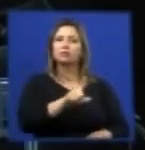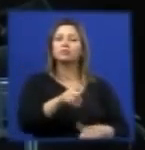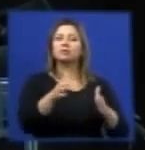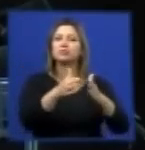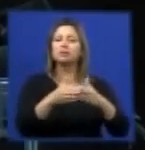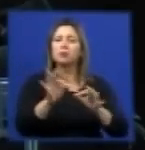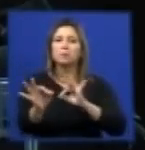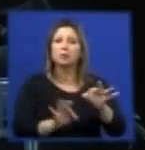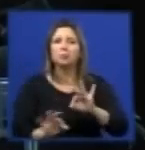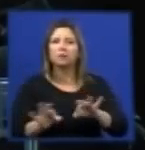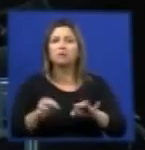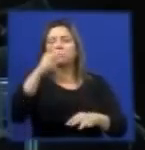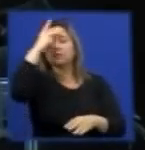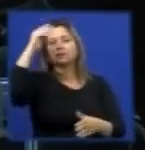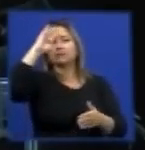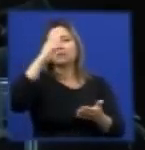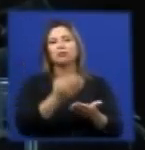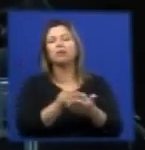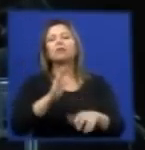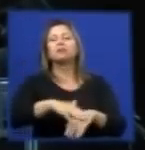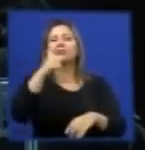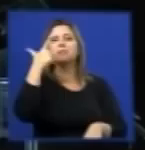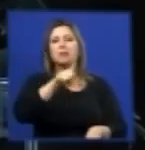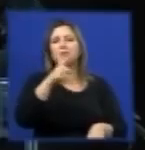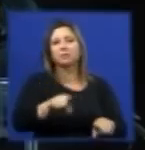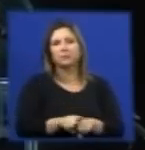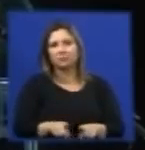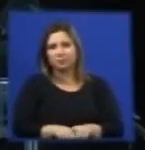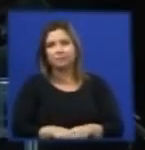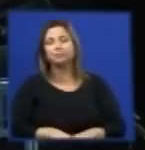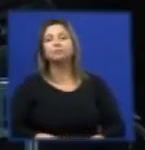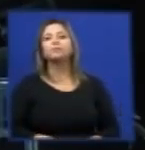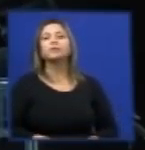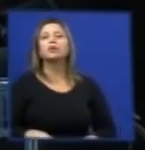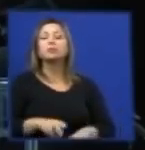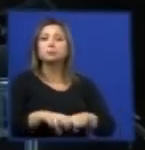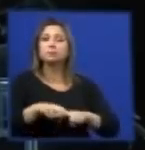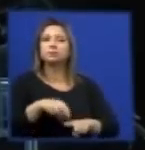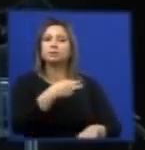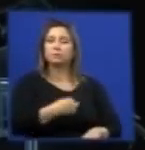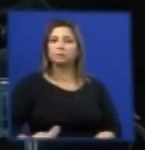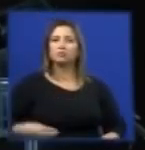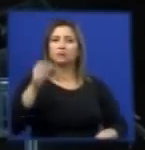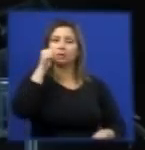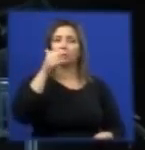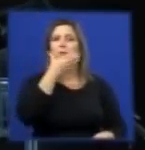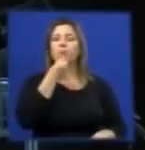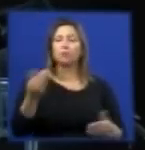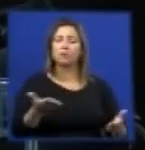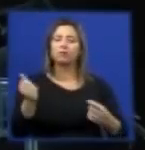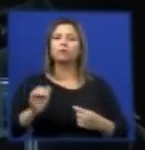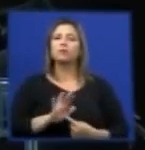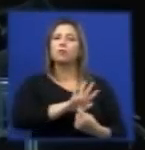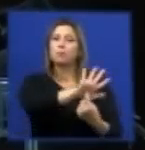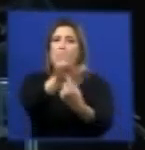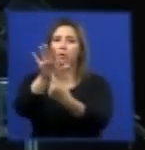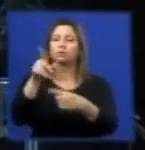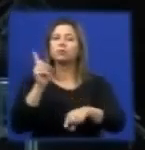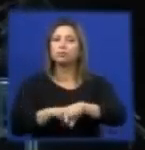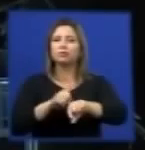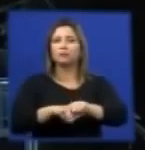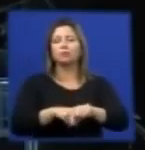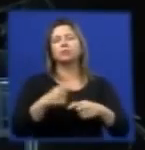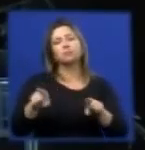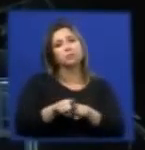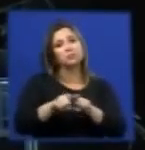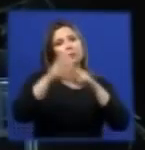solicitados créditos de carbono. Então senhoras e senhores senhora ministra o que eu quis mostrar aqui rapidamente em função do tempo e